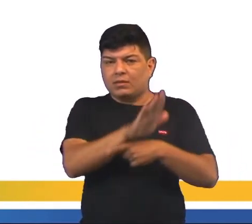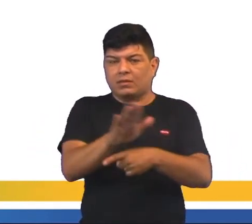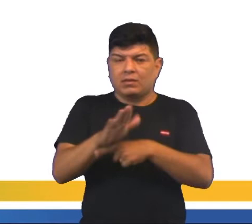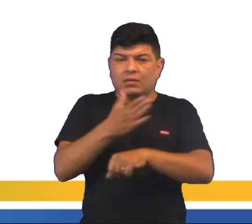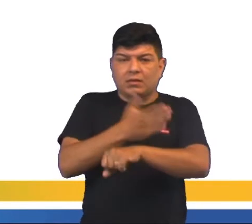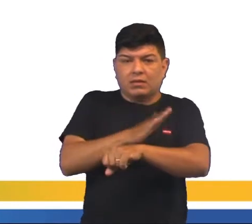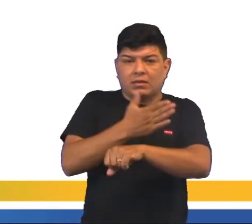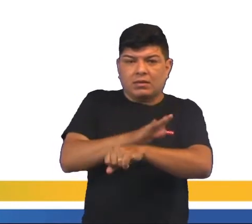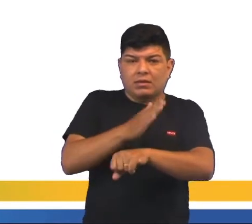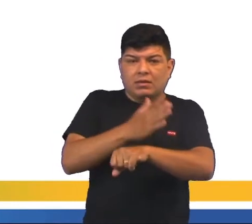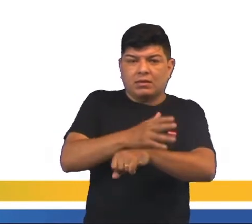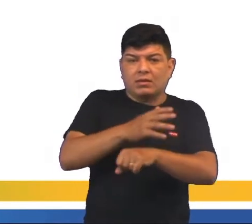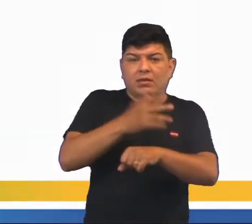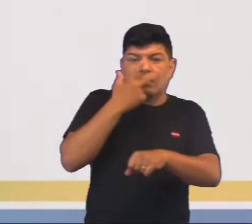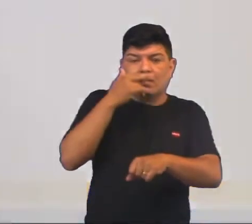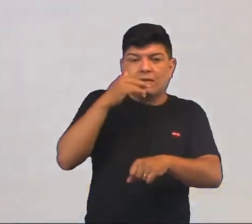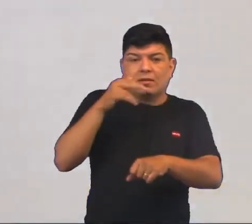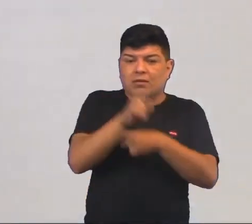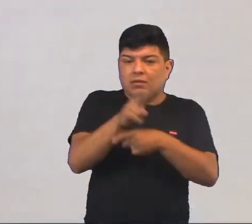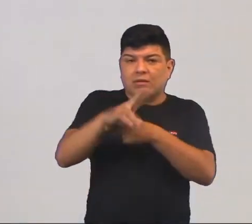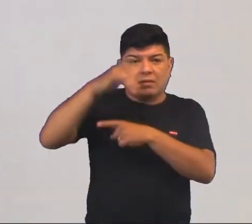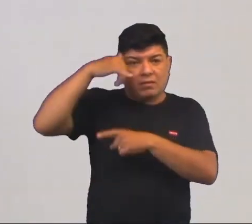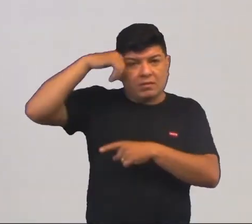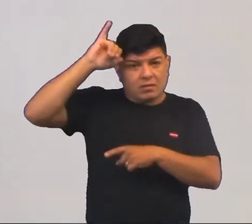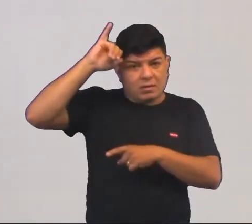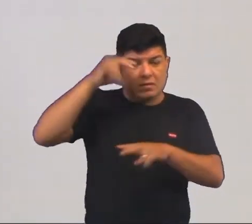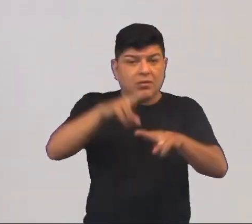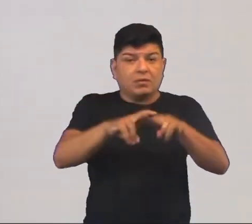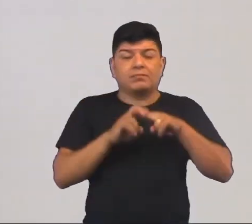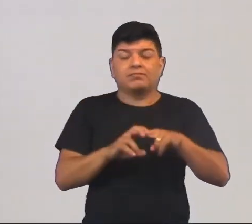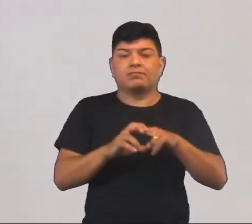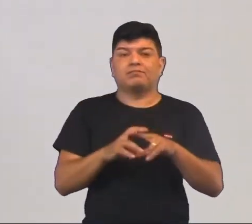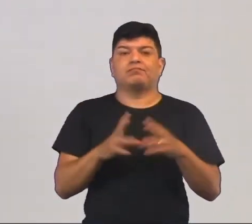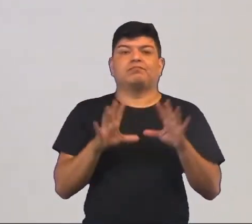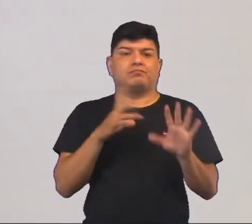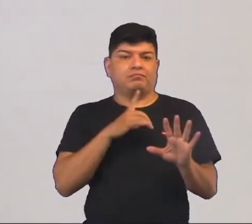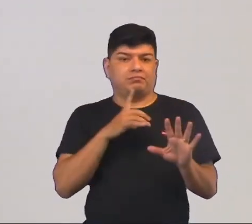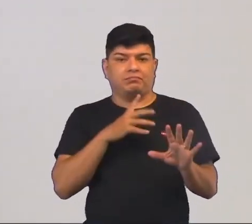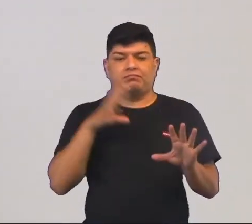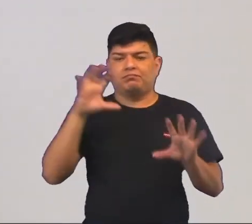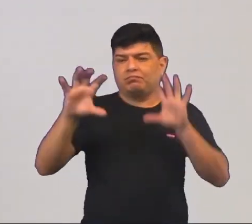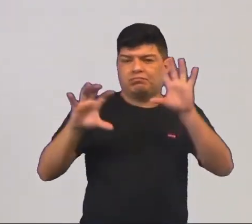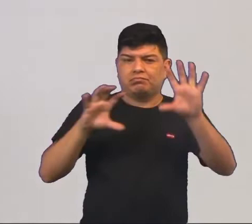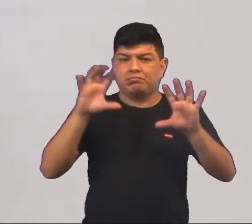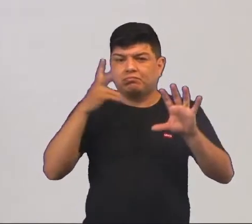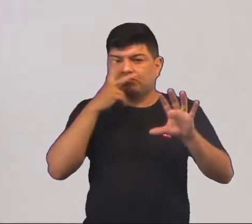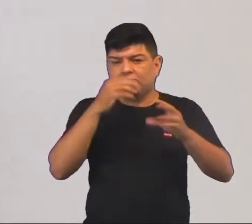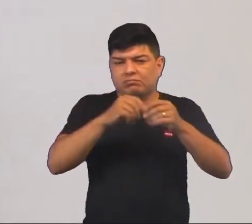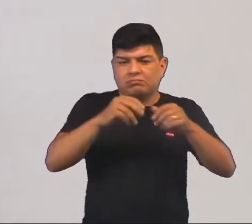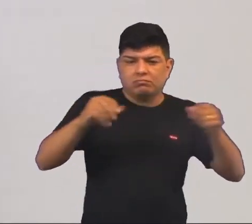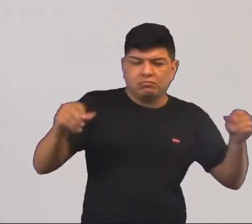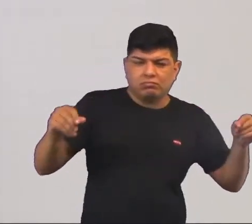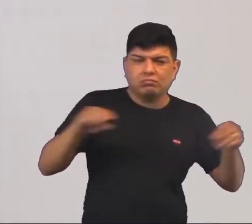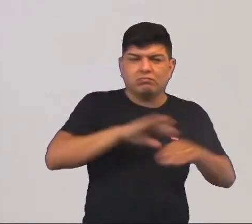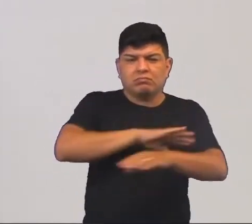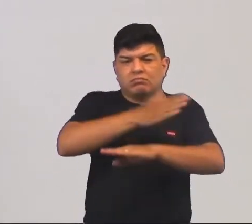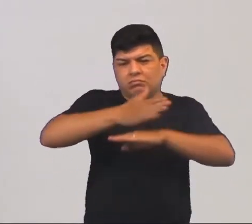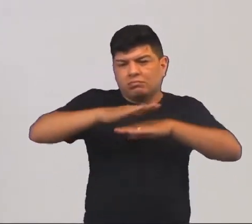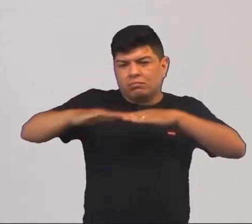a prática da agropecuária. Então, vejam aí que nós temos uma simbiose de clima, de solo, de relevo,